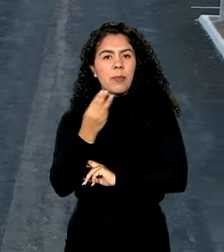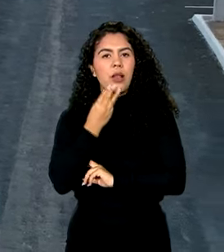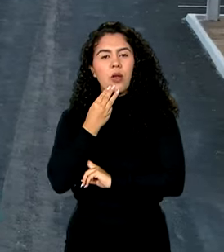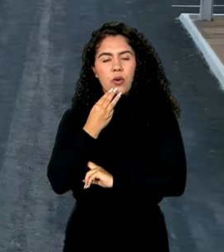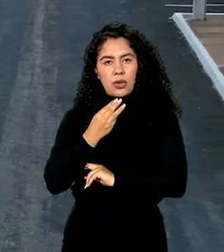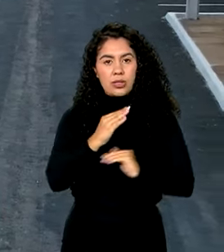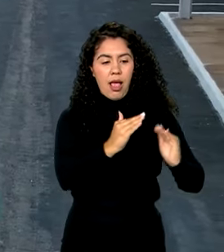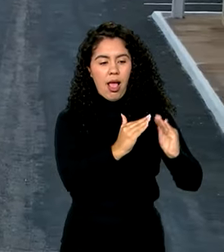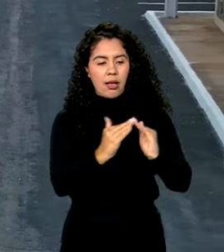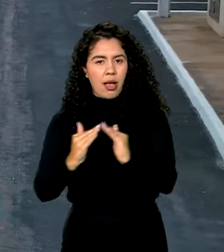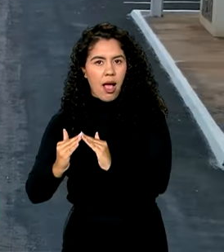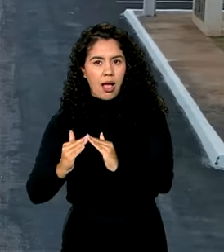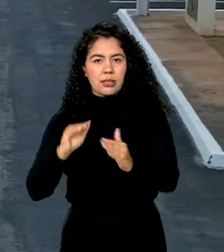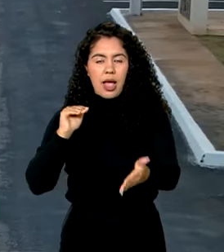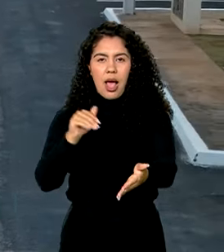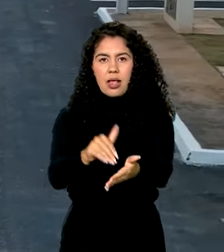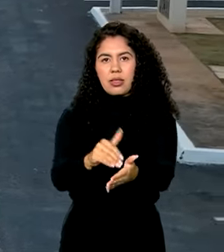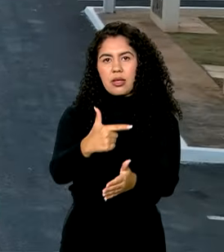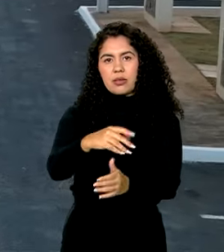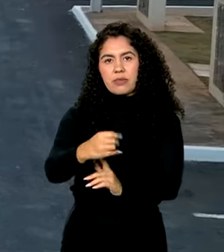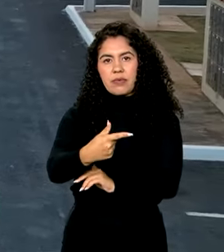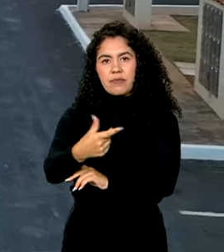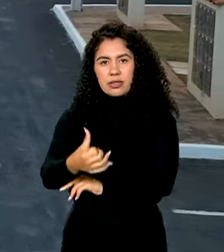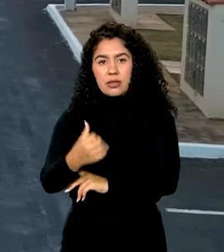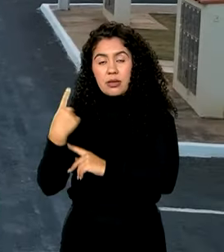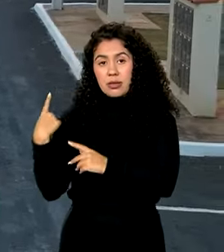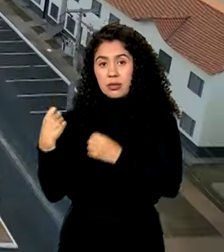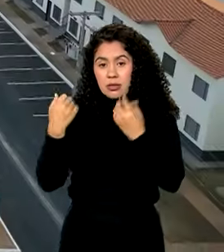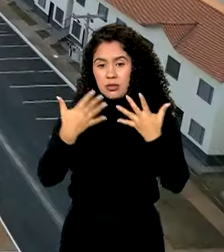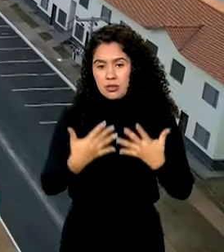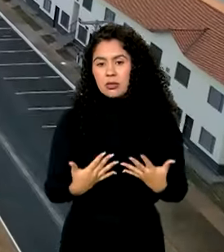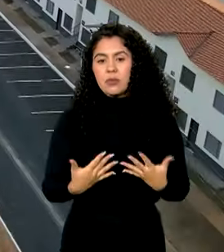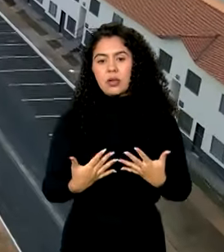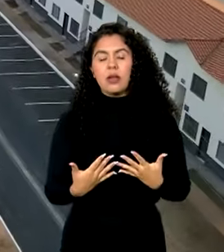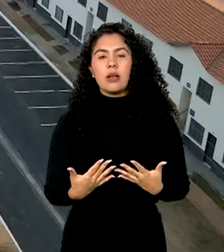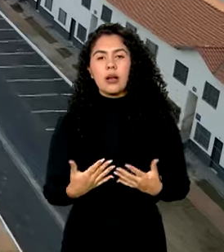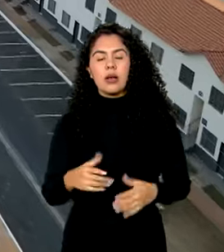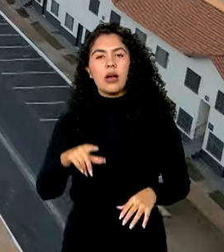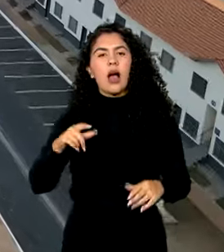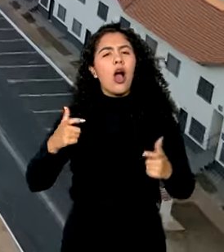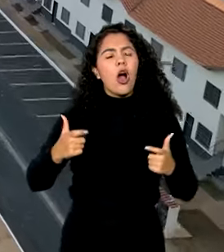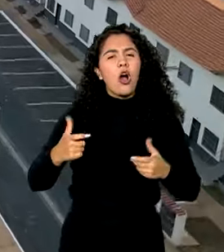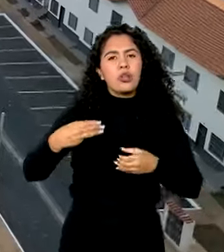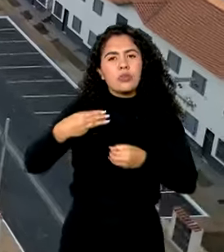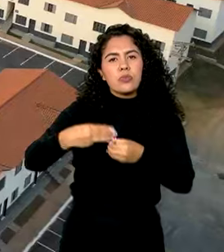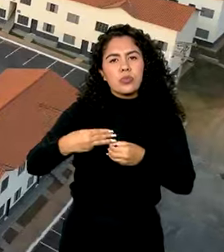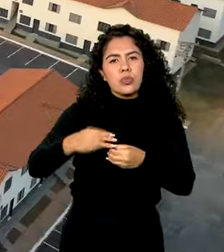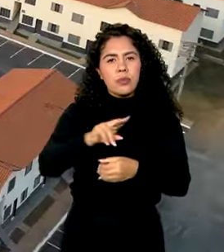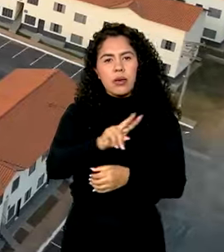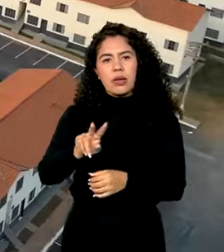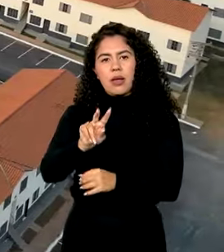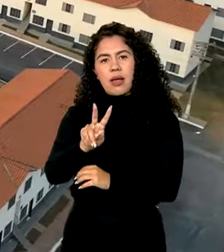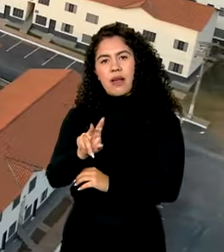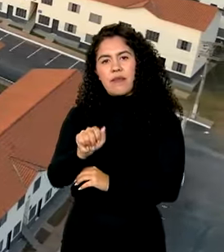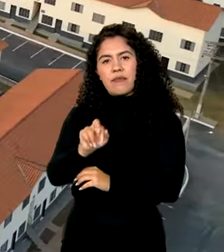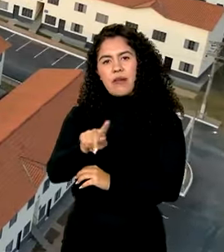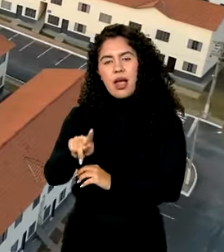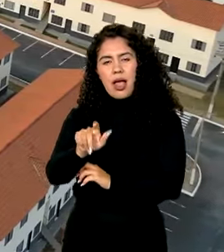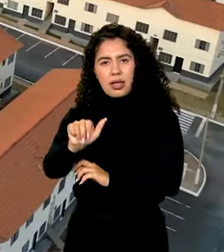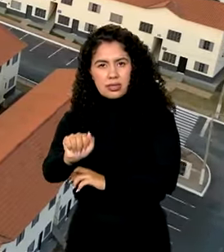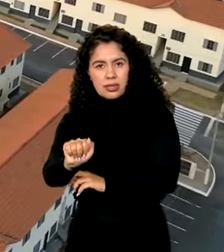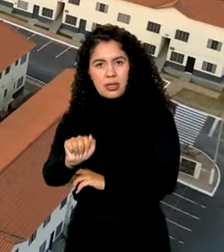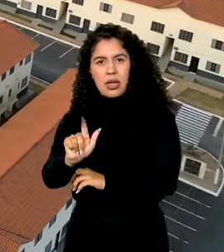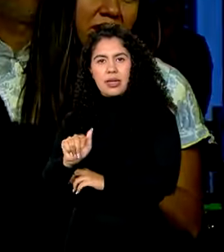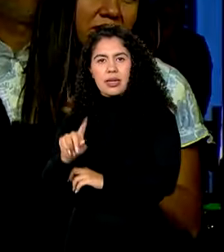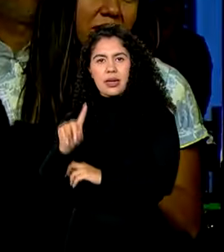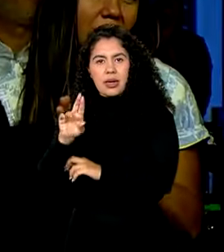As casas, financiadas com recursos do governo federal, ficam no município de Várzea Grande, região metropolitana de